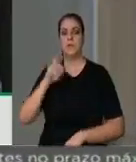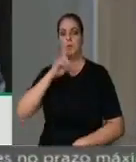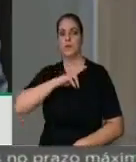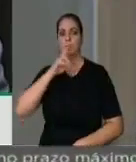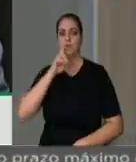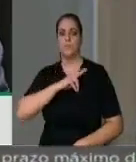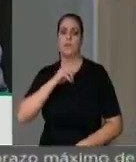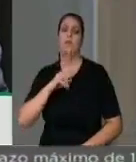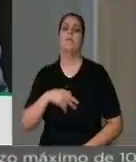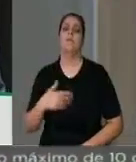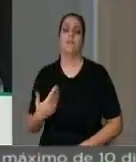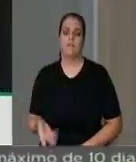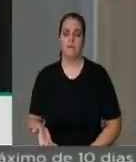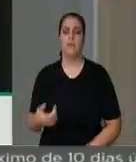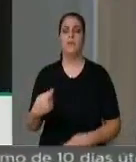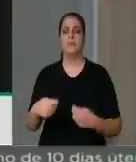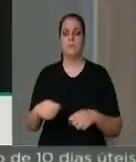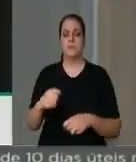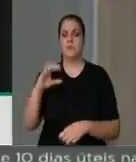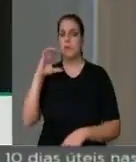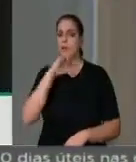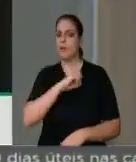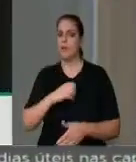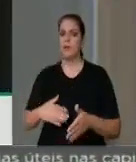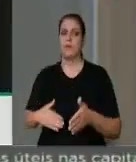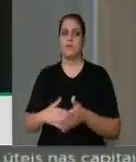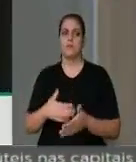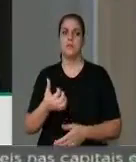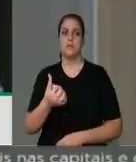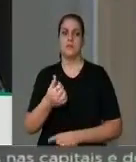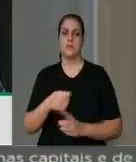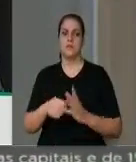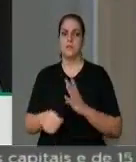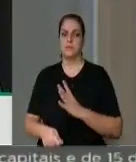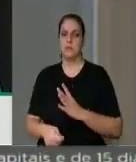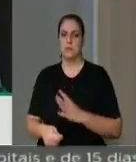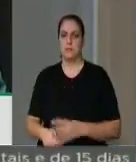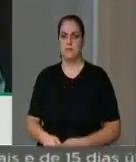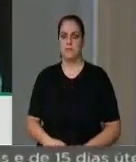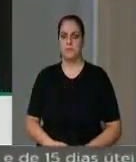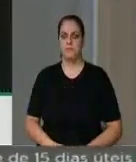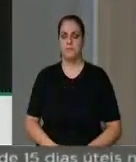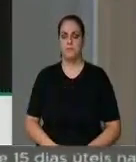emergência, possam, num prazo mínimo de seis meses e num prazo...